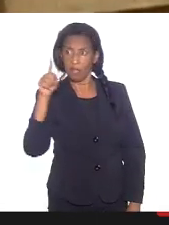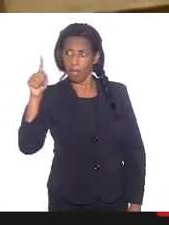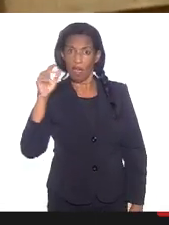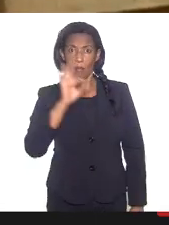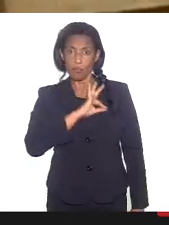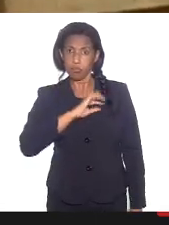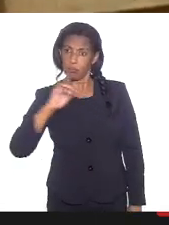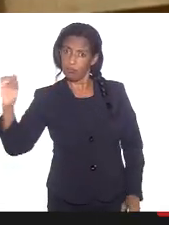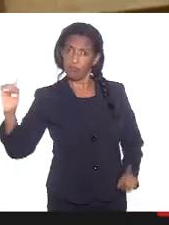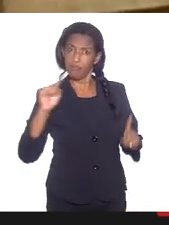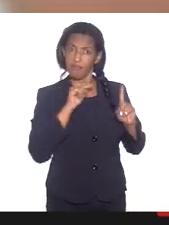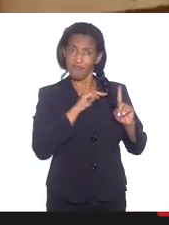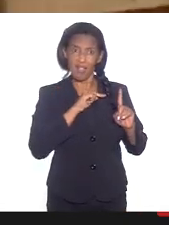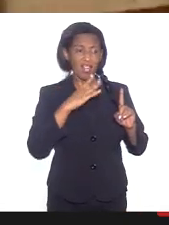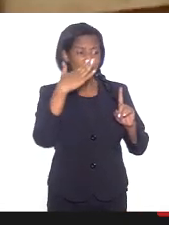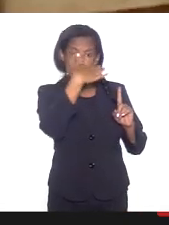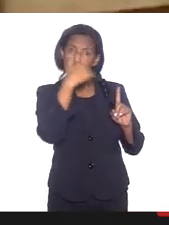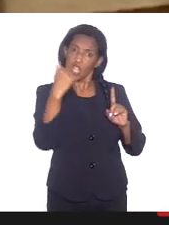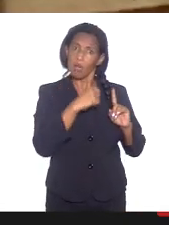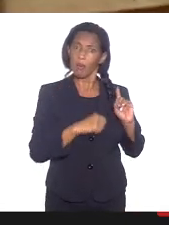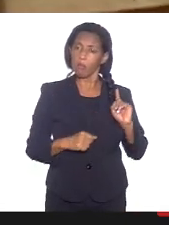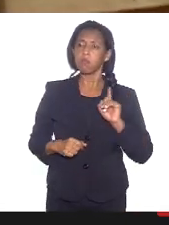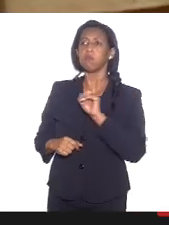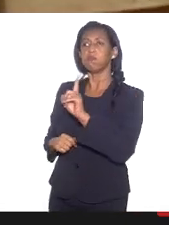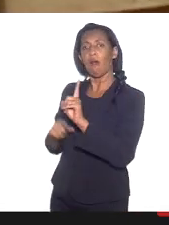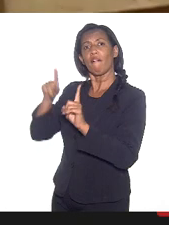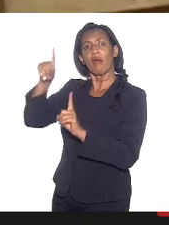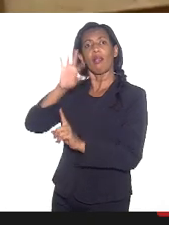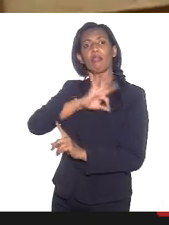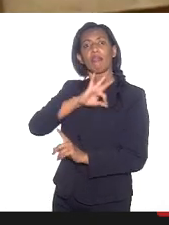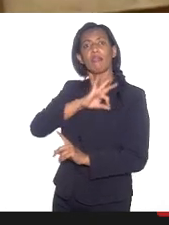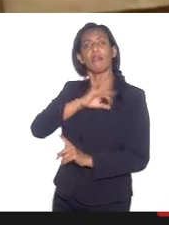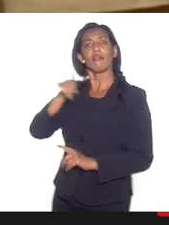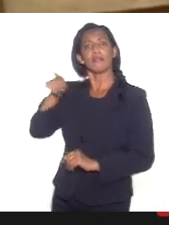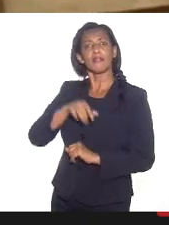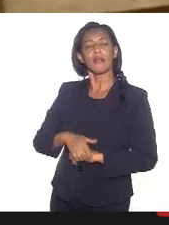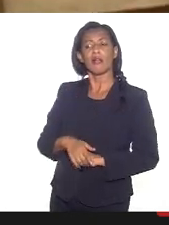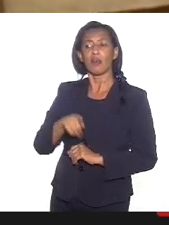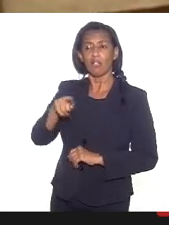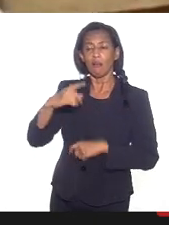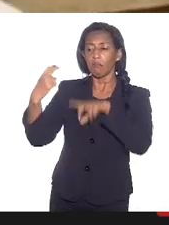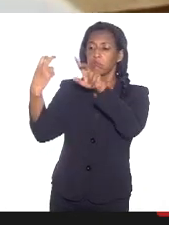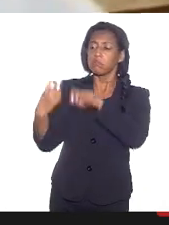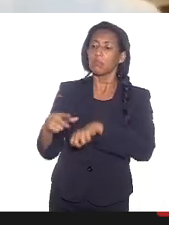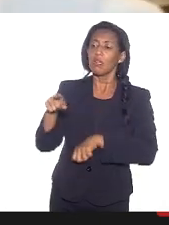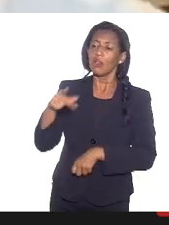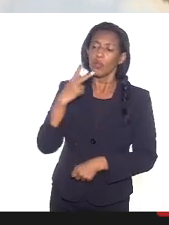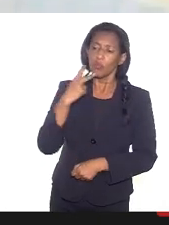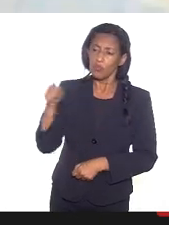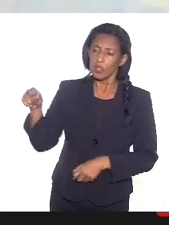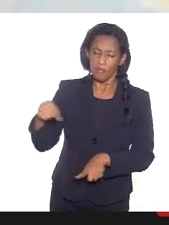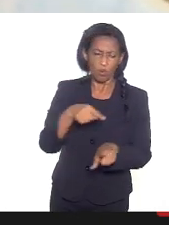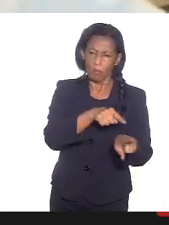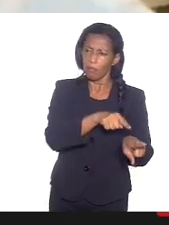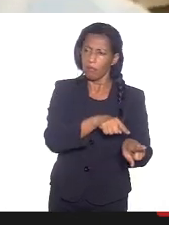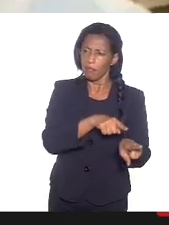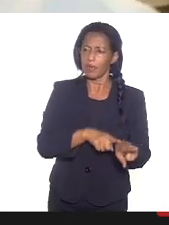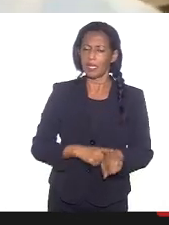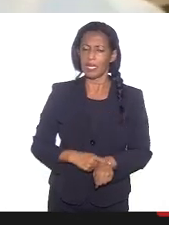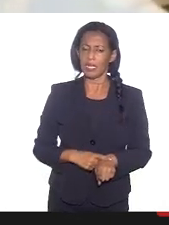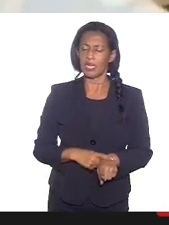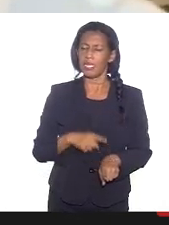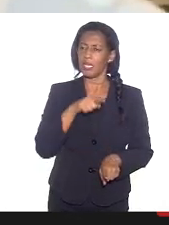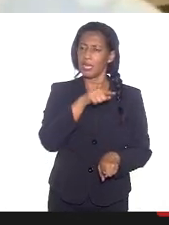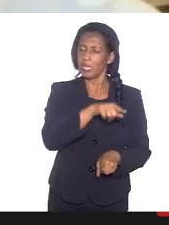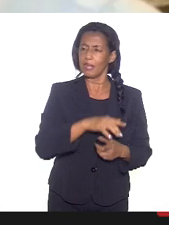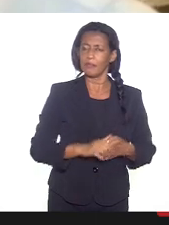Geraldo da Silva e chama ele na delegacia onde José Geraldo da Silva. Você disse aqui para o Zezinho que